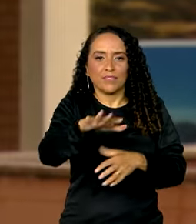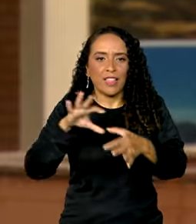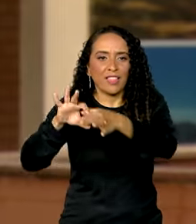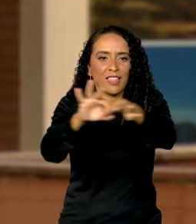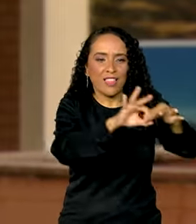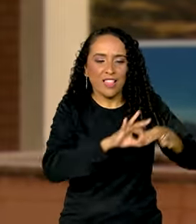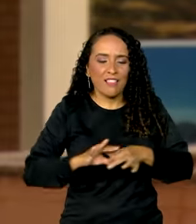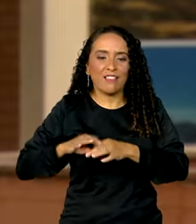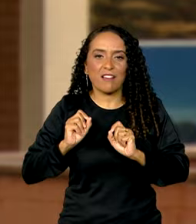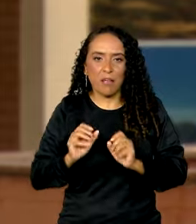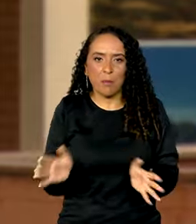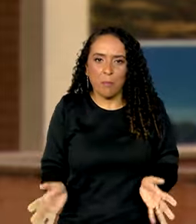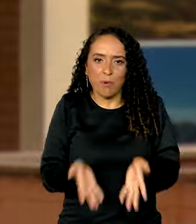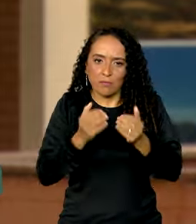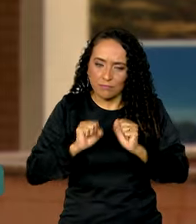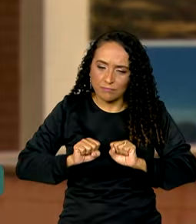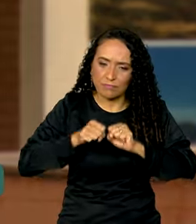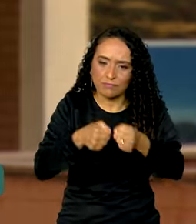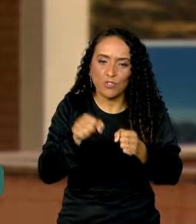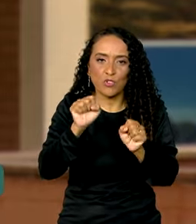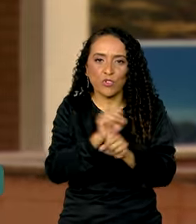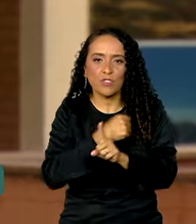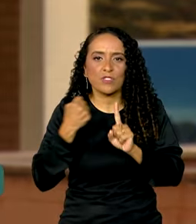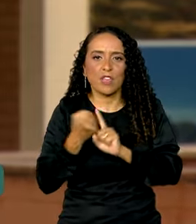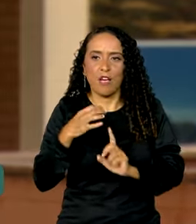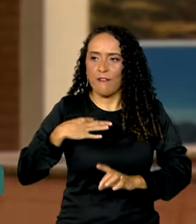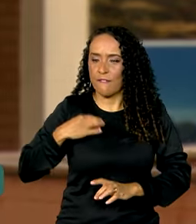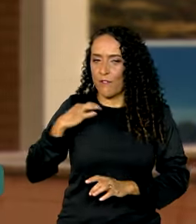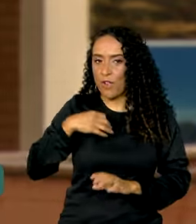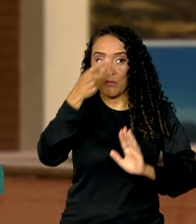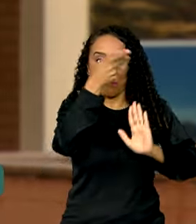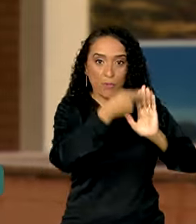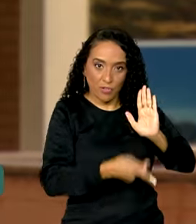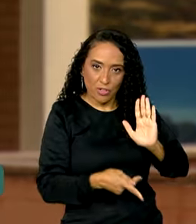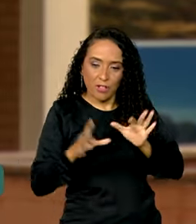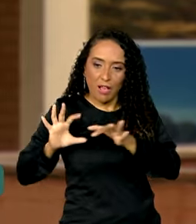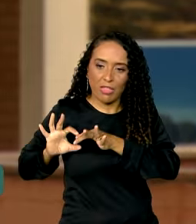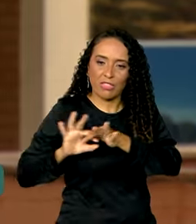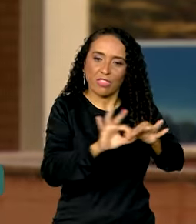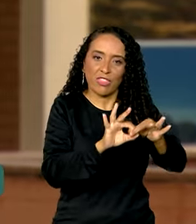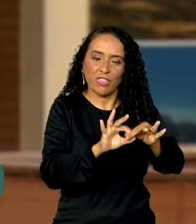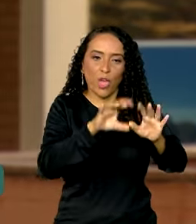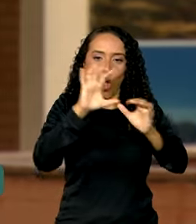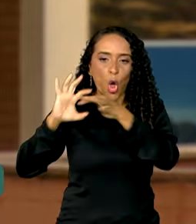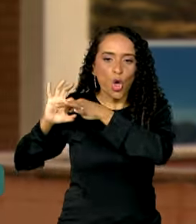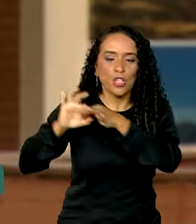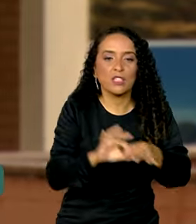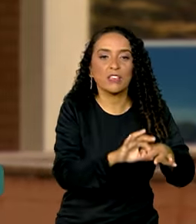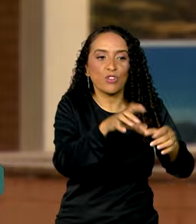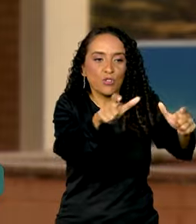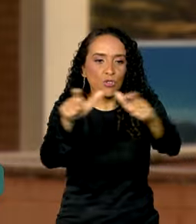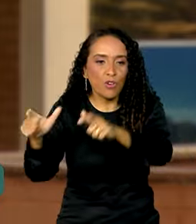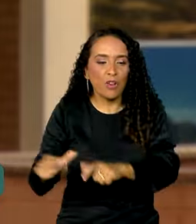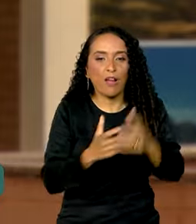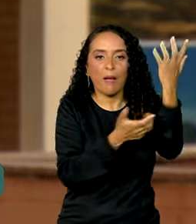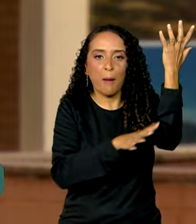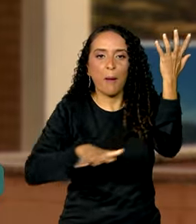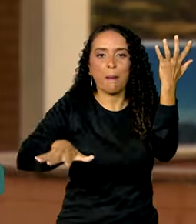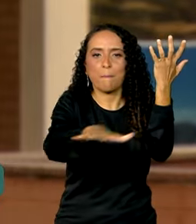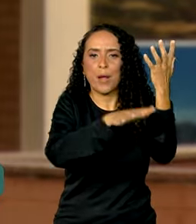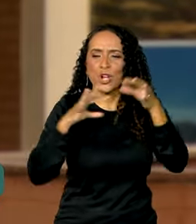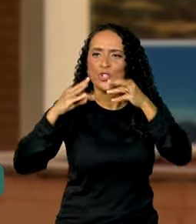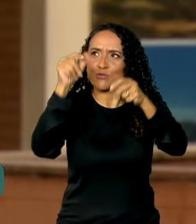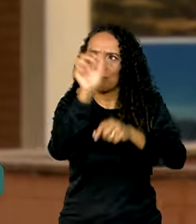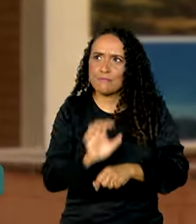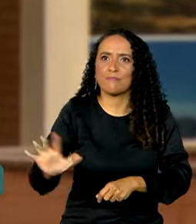Longo Curso, que promove o engajamento social no formato de voluntariado, em projetos conectados com o contexto das unidades de conservação e parques nacionais em